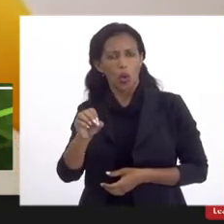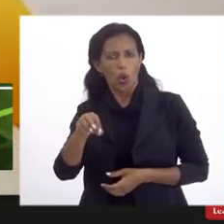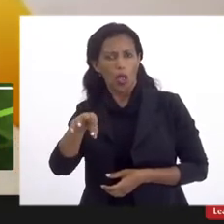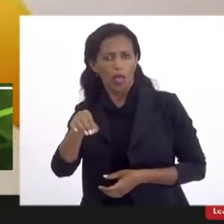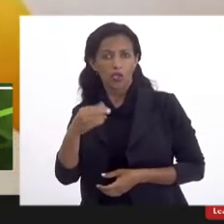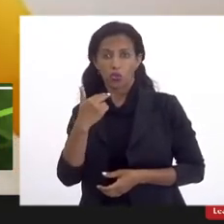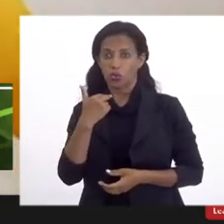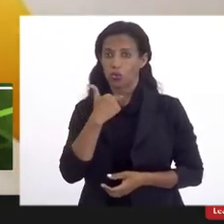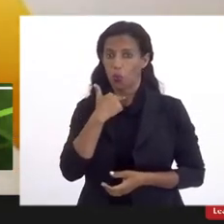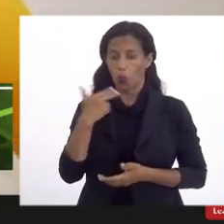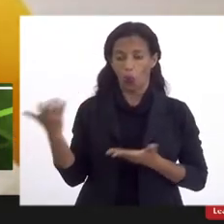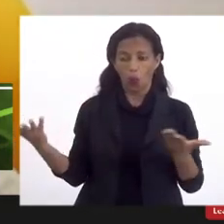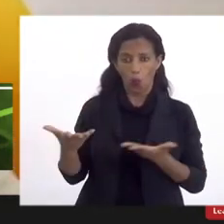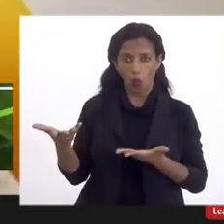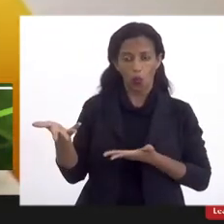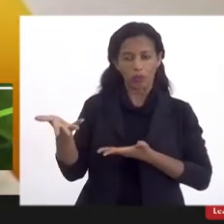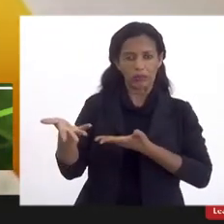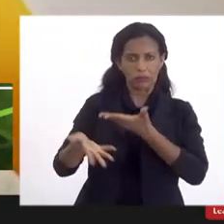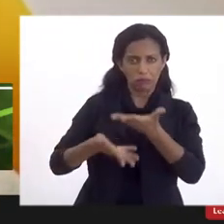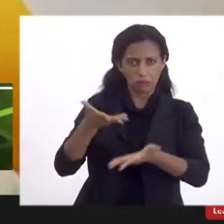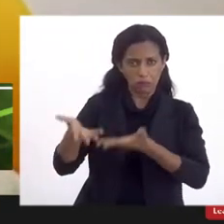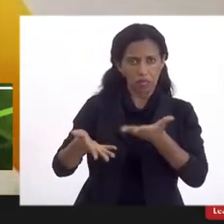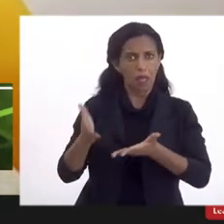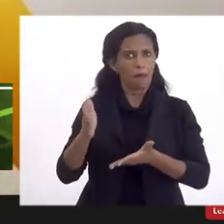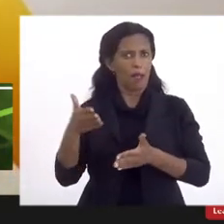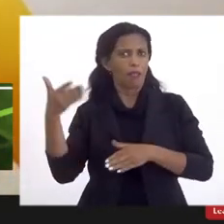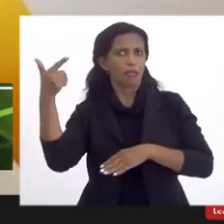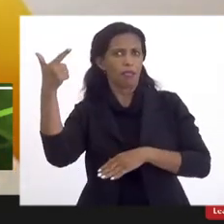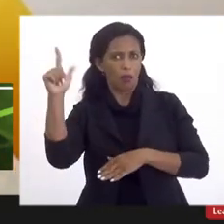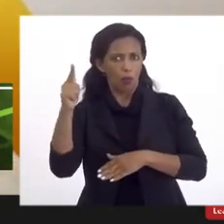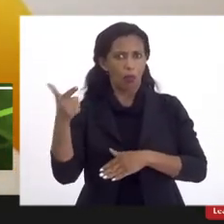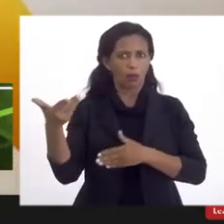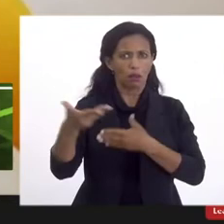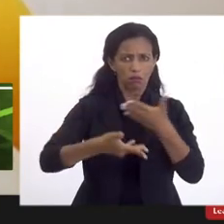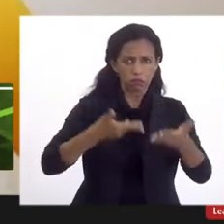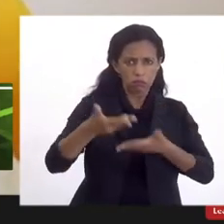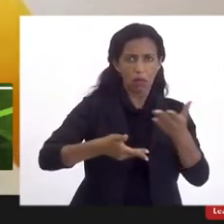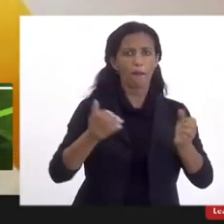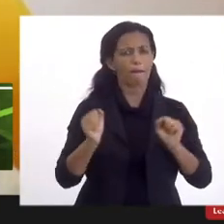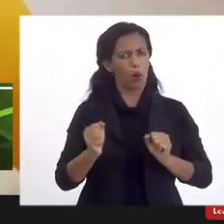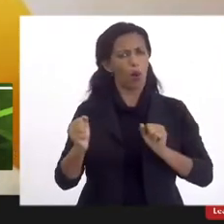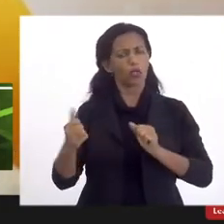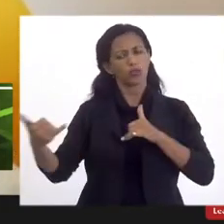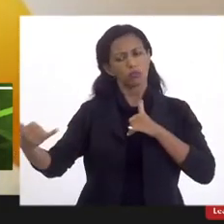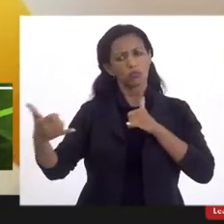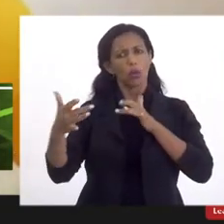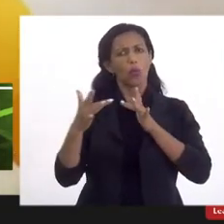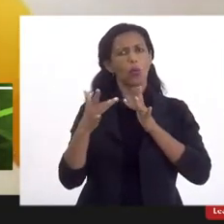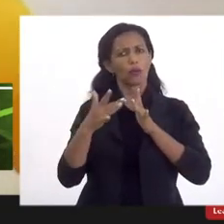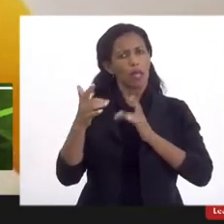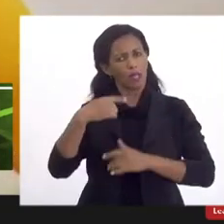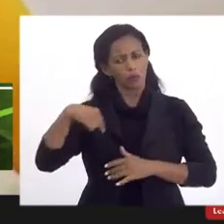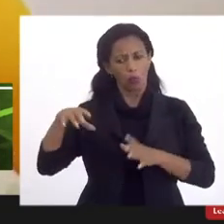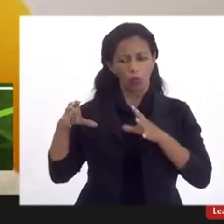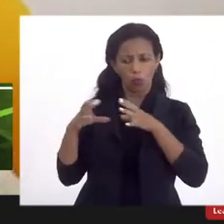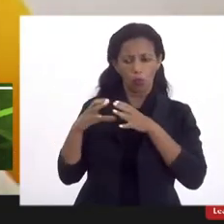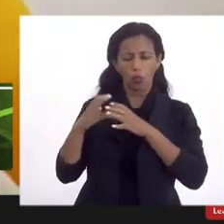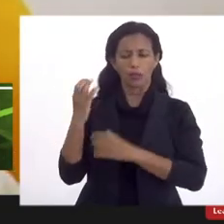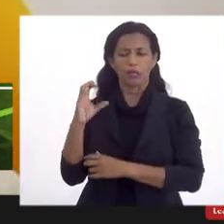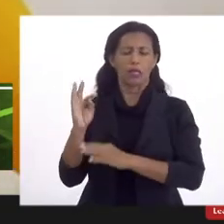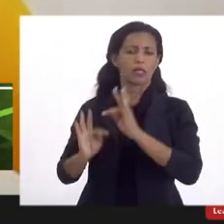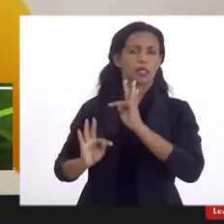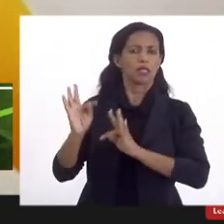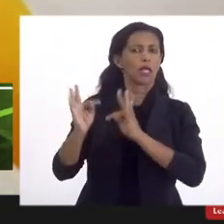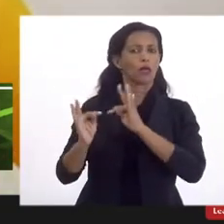não puderem participar dessa, que queiram participar da próxima, entre em contato conosco, na Comissão de Educação, na Comissão de Ciência e Tecnologia, que assim